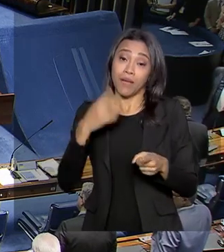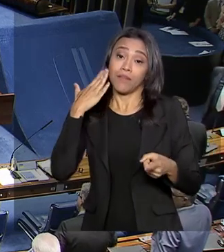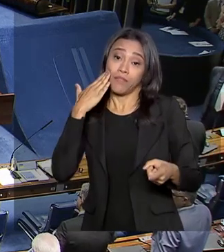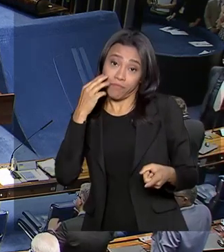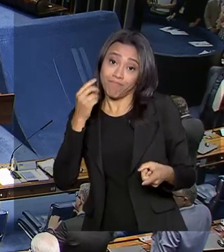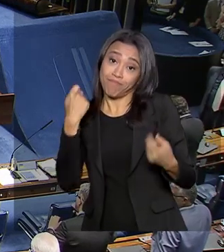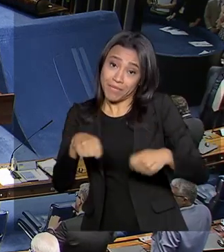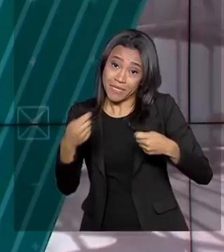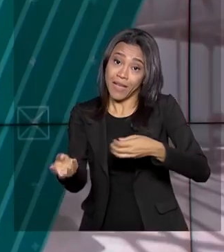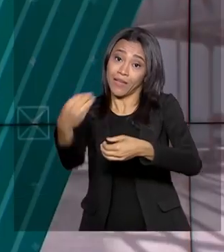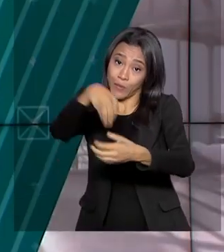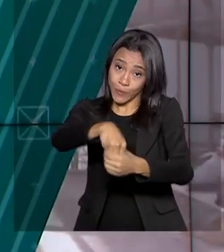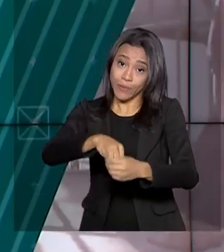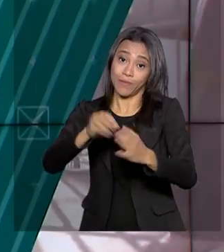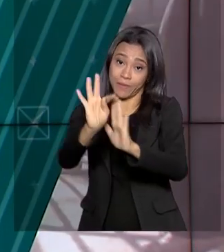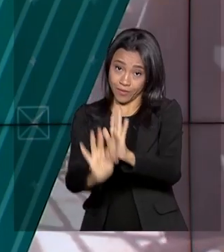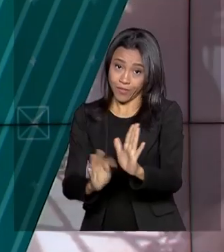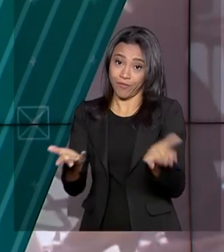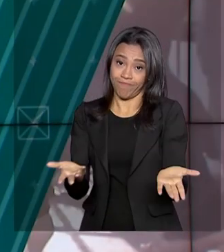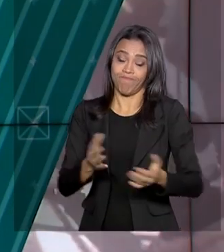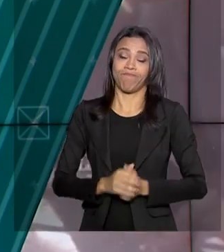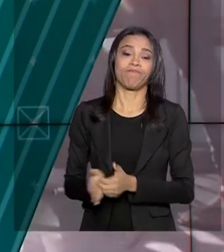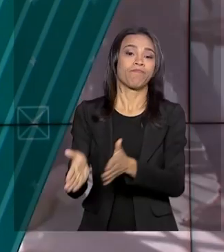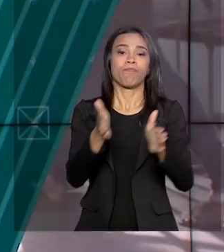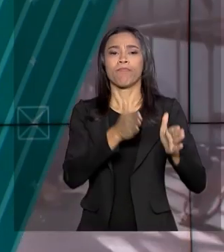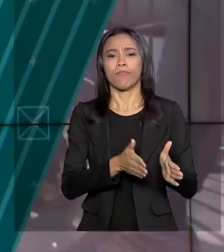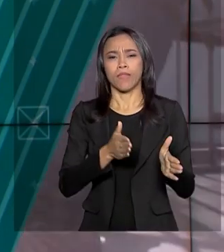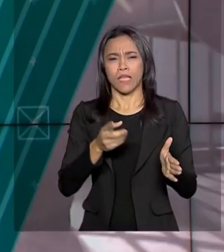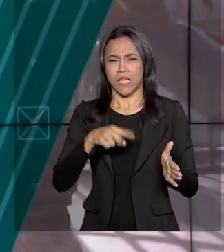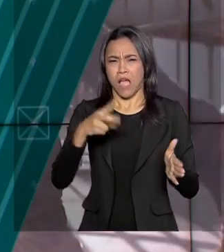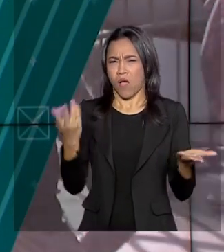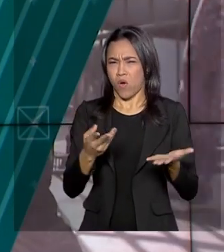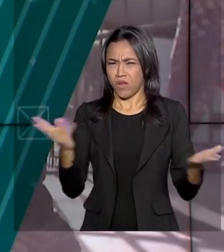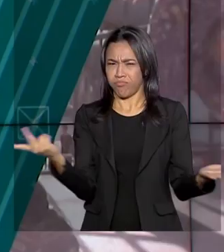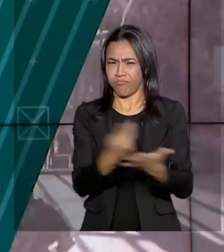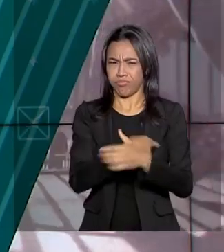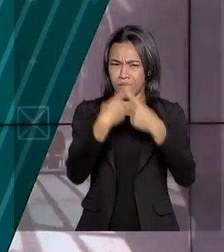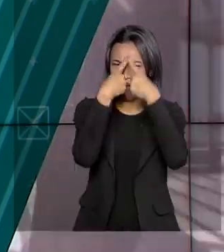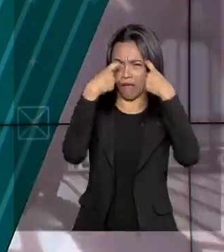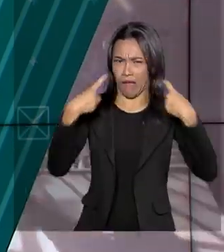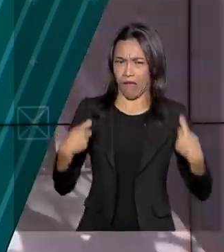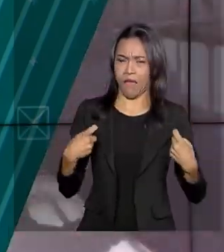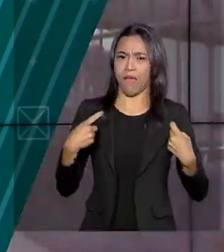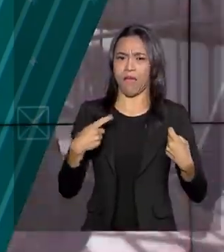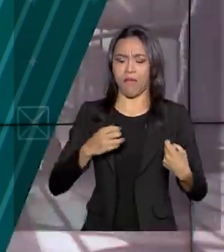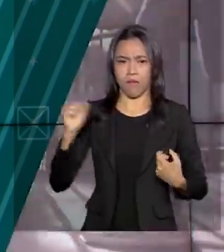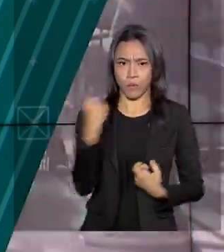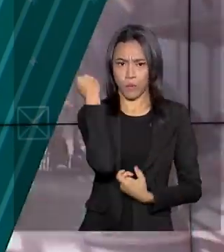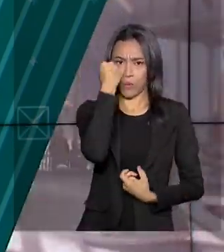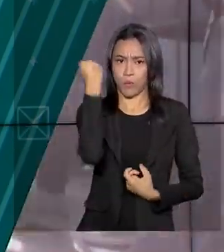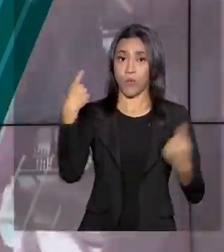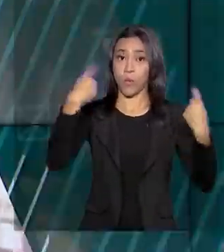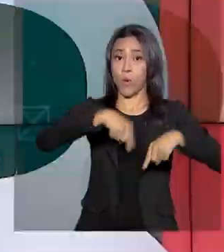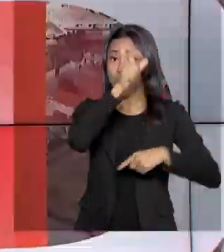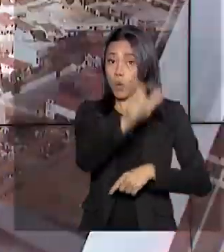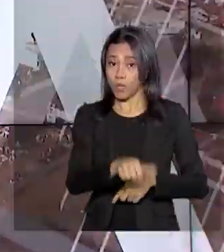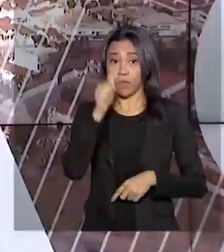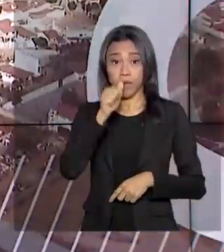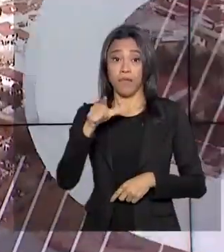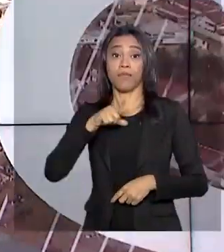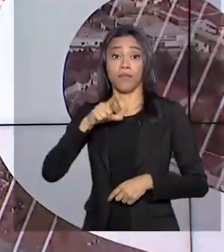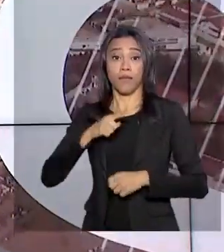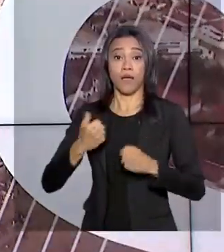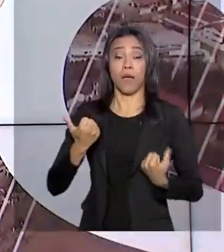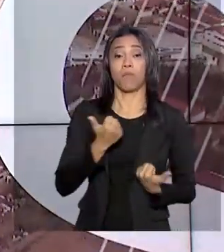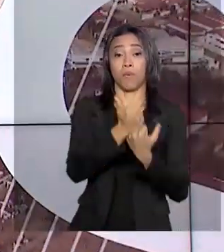da inclusão. Casos mais graves de agressão contra a mulher vão ter prioridade no atendimento dos agentes de segurança